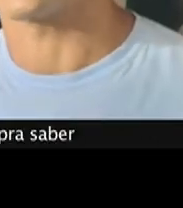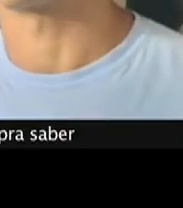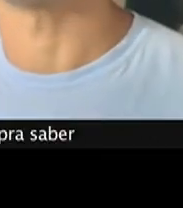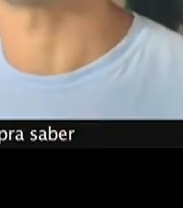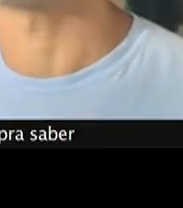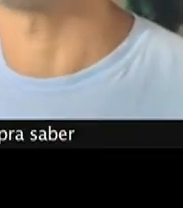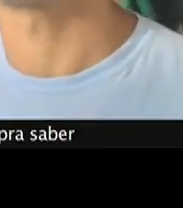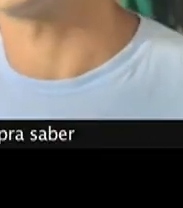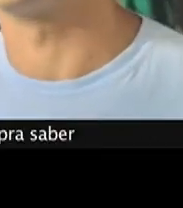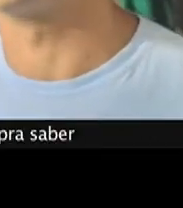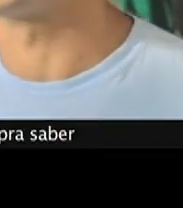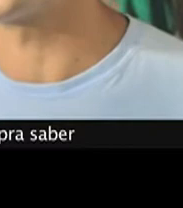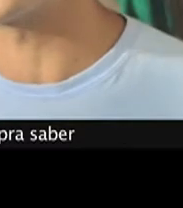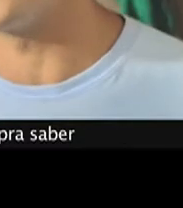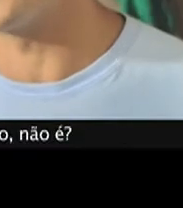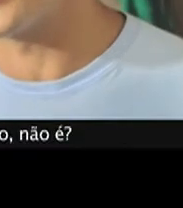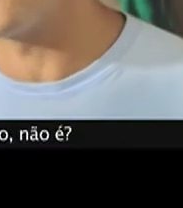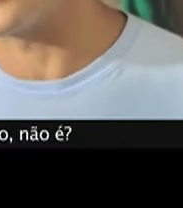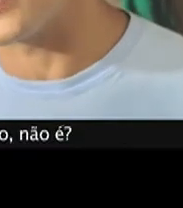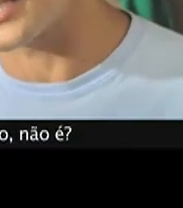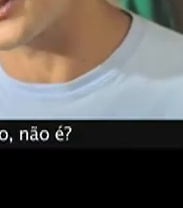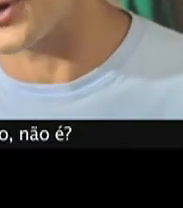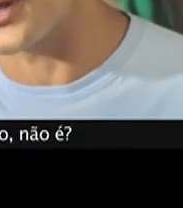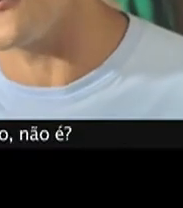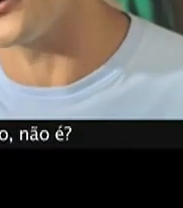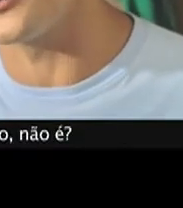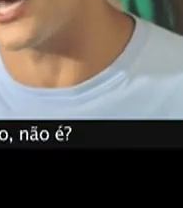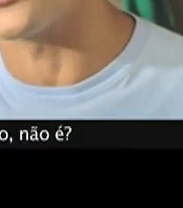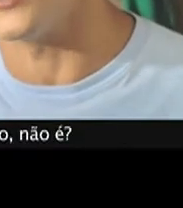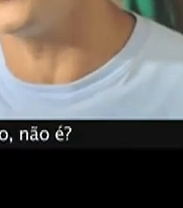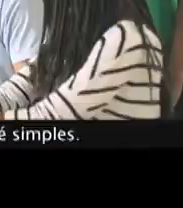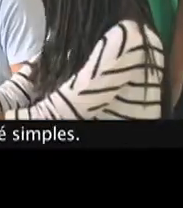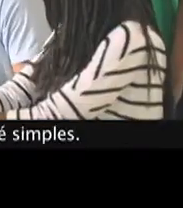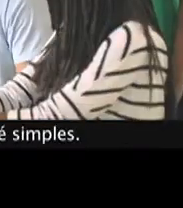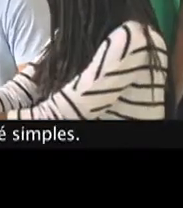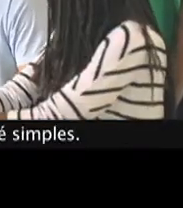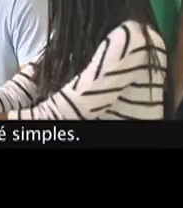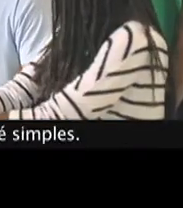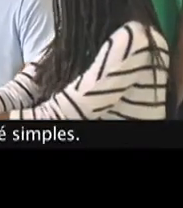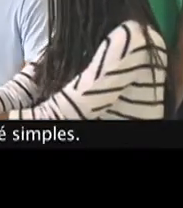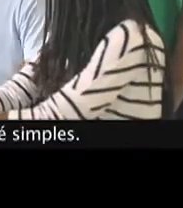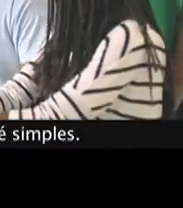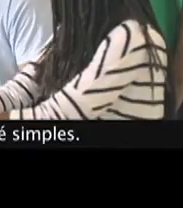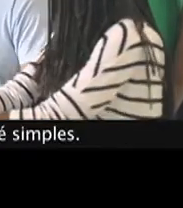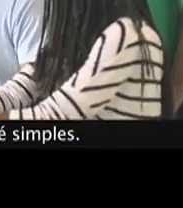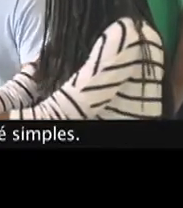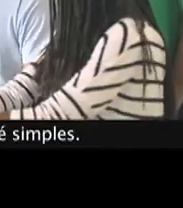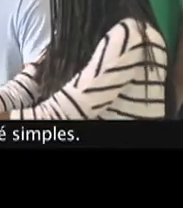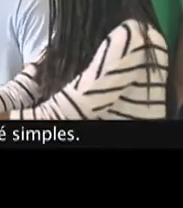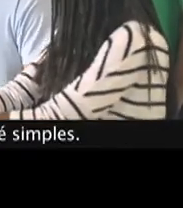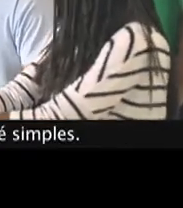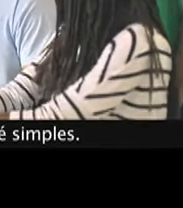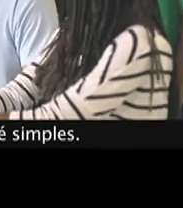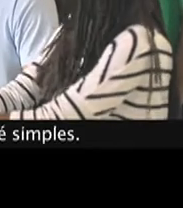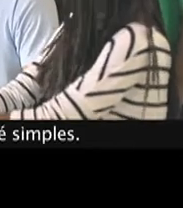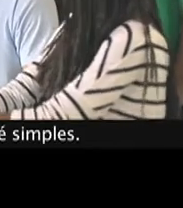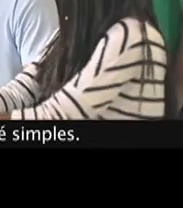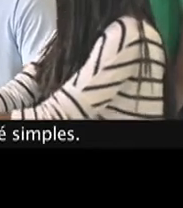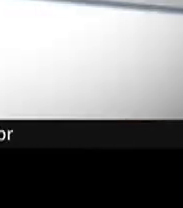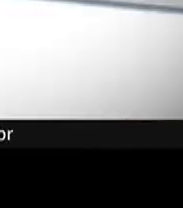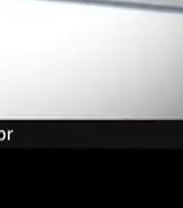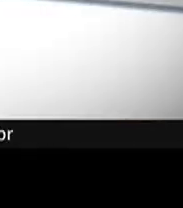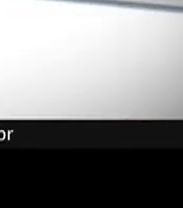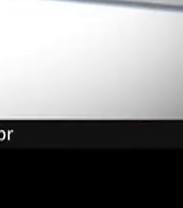Bom, agora você já deve estar curioso para saber o que fazer para se tornar um voluntário, não é? Então, acompanhe comigo e veja como é simples.